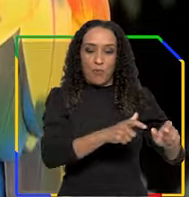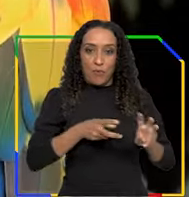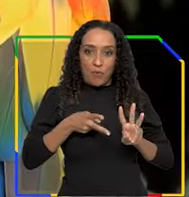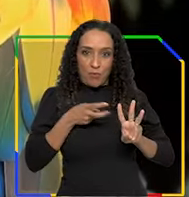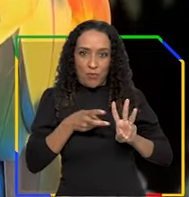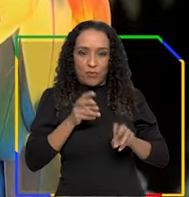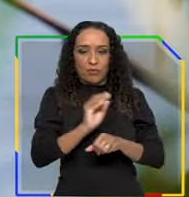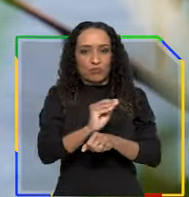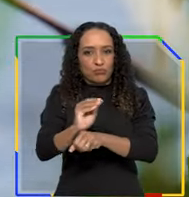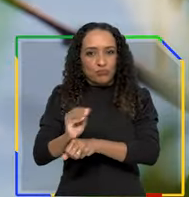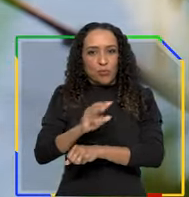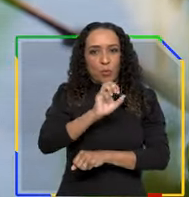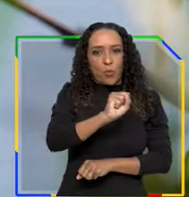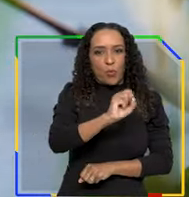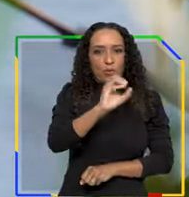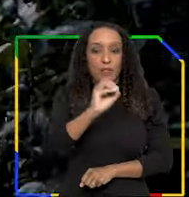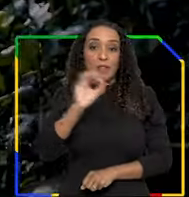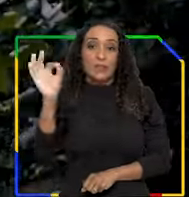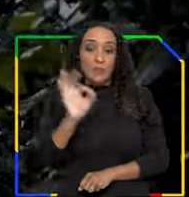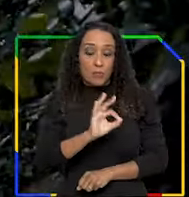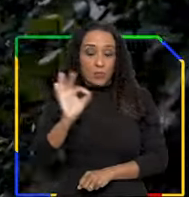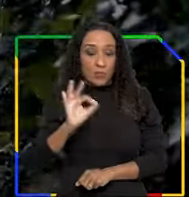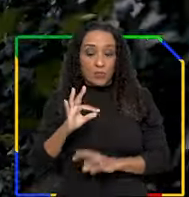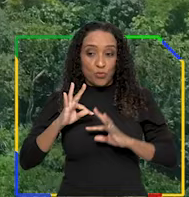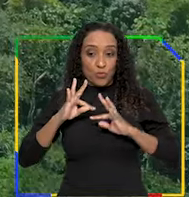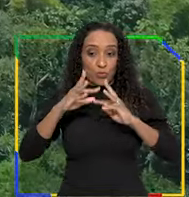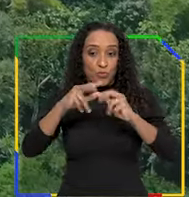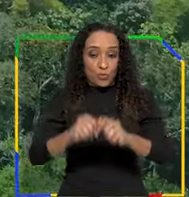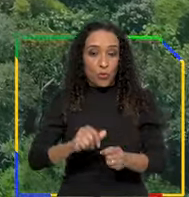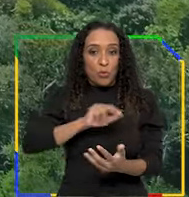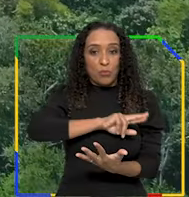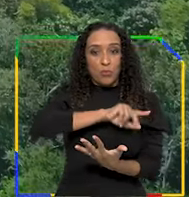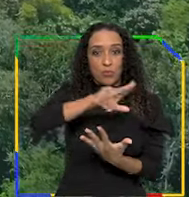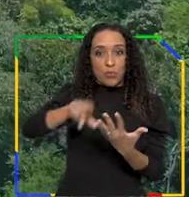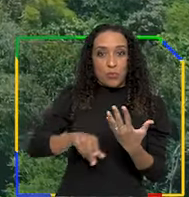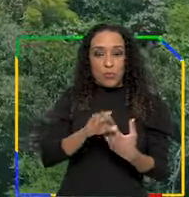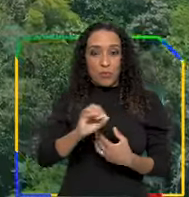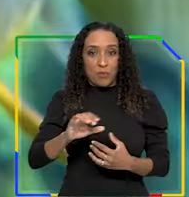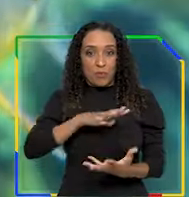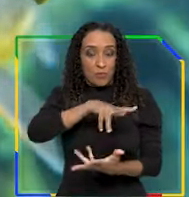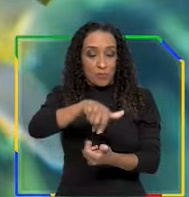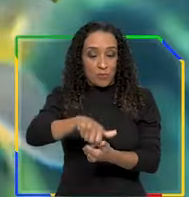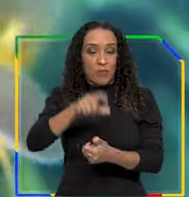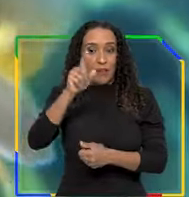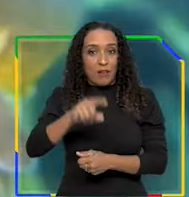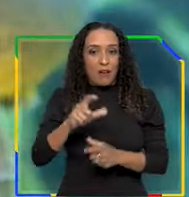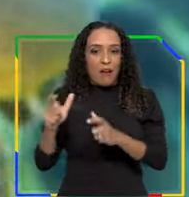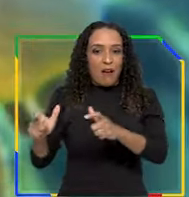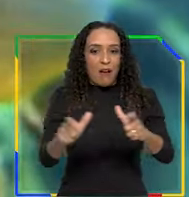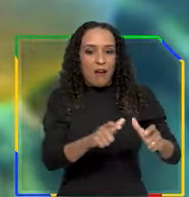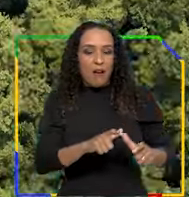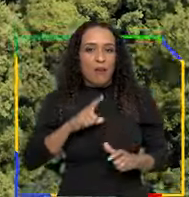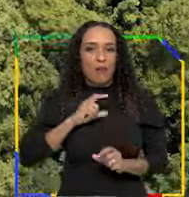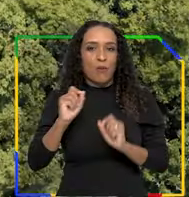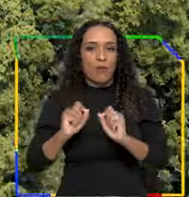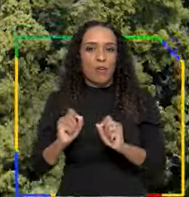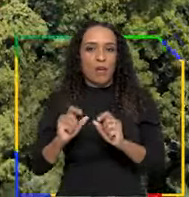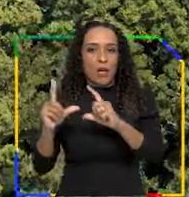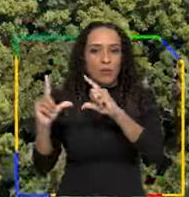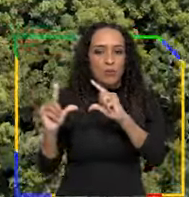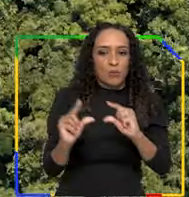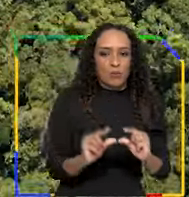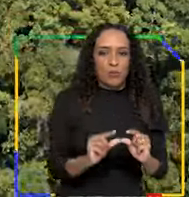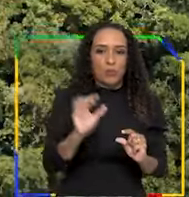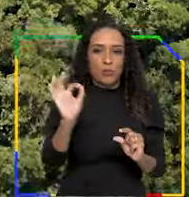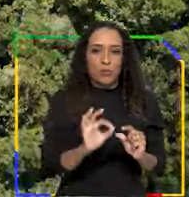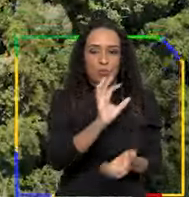indígenas preservam 80% de toda a biodiversidade do planeta. E são as áreas onde ocorre a